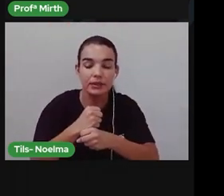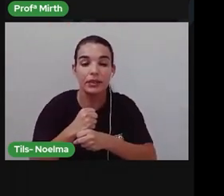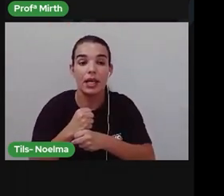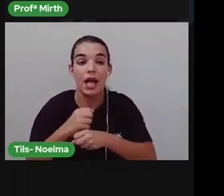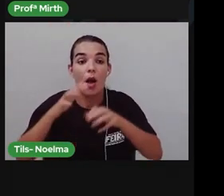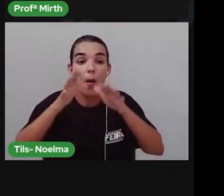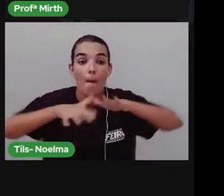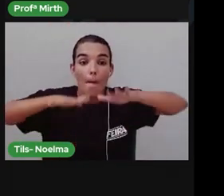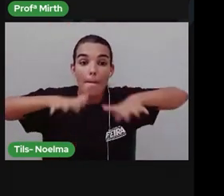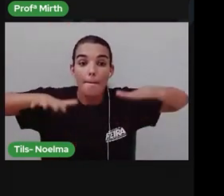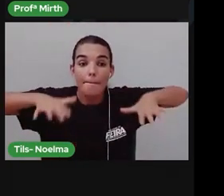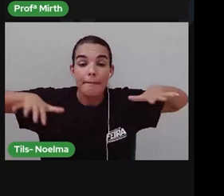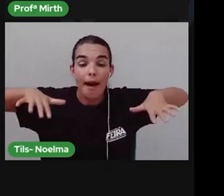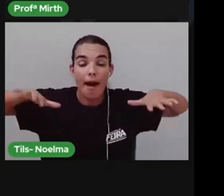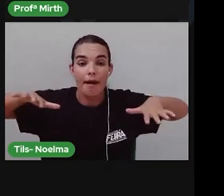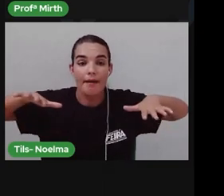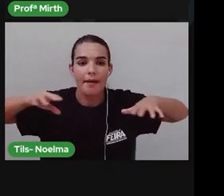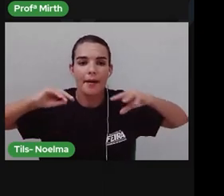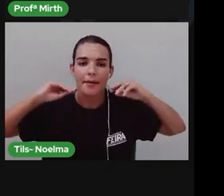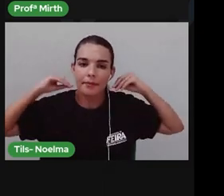São chamadas De concreções